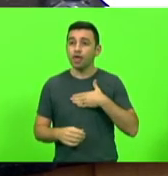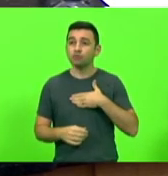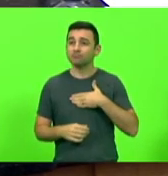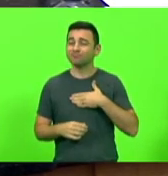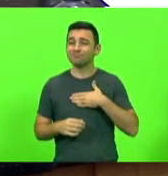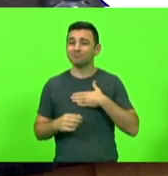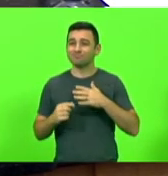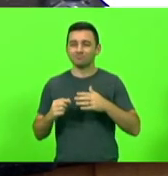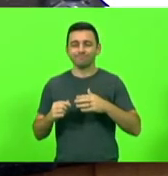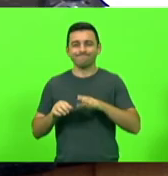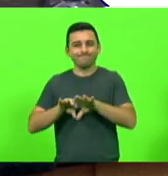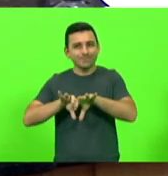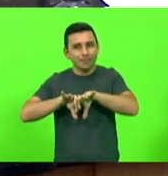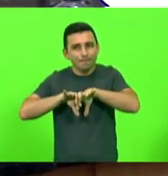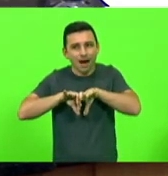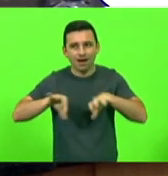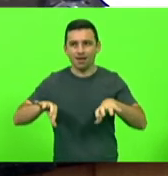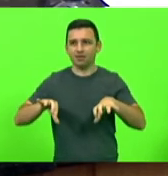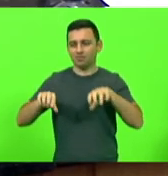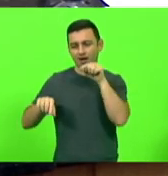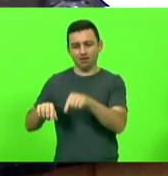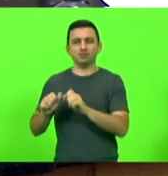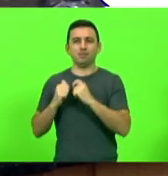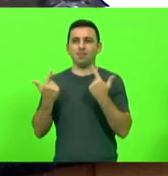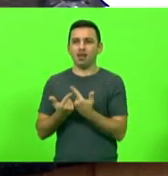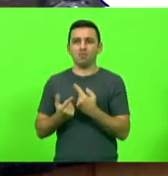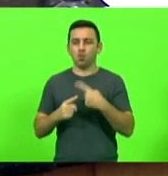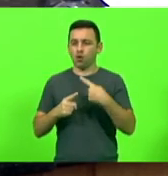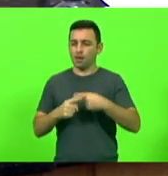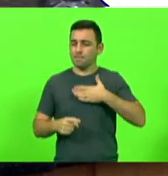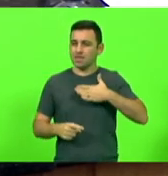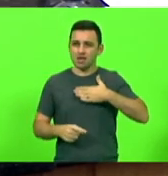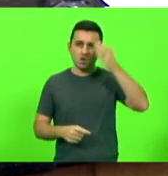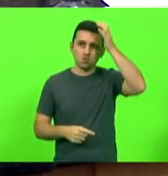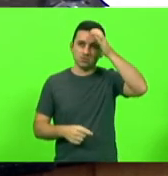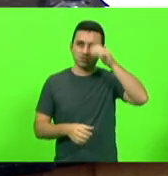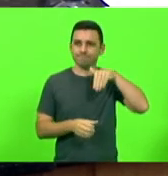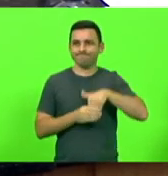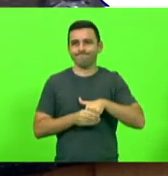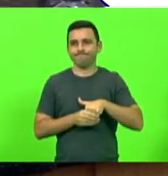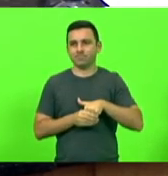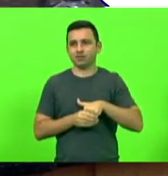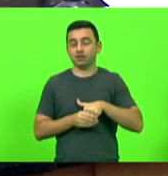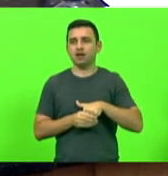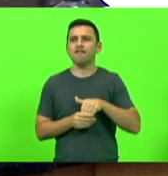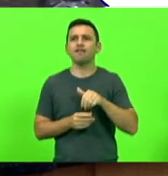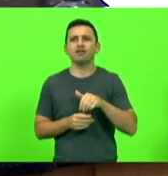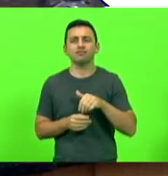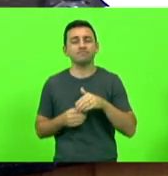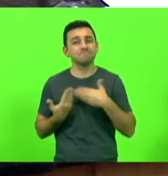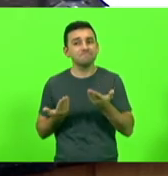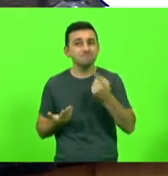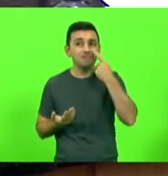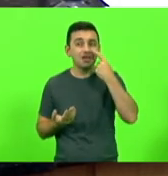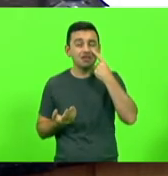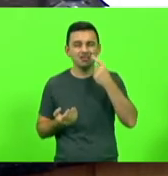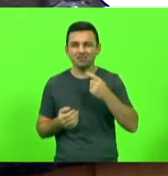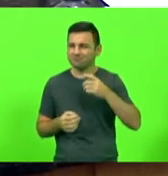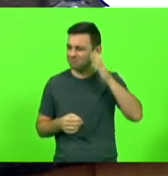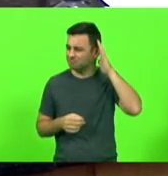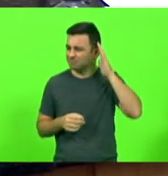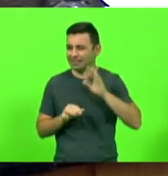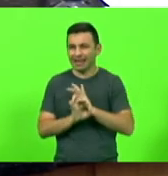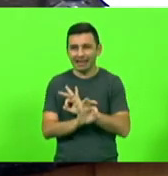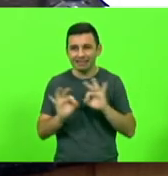justamente porque eu quero votar conforme a consciência, e eu fico pensando se vale a pena realmente fazer ouvido moucos e